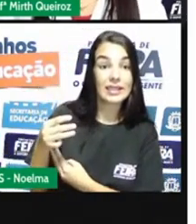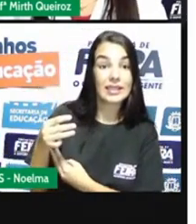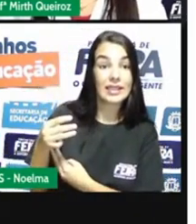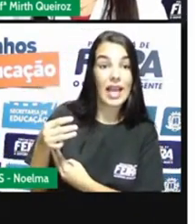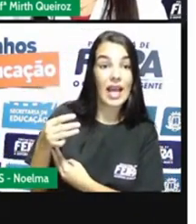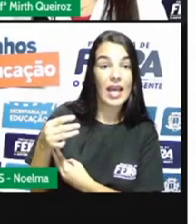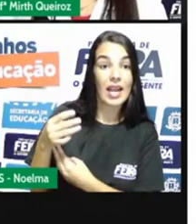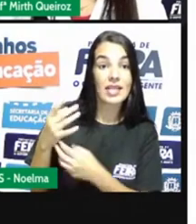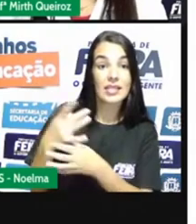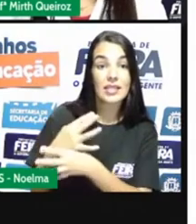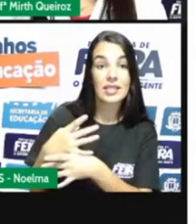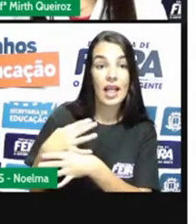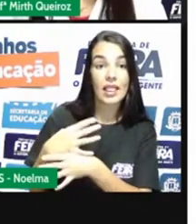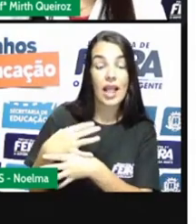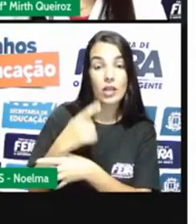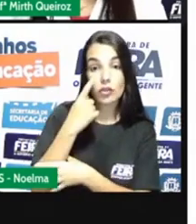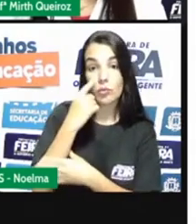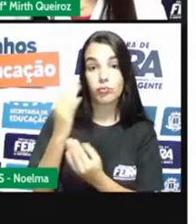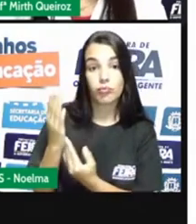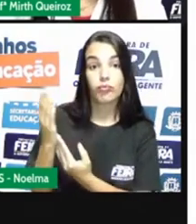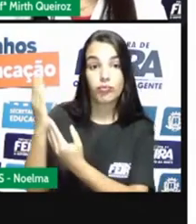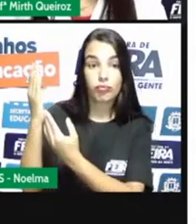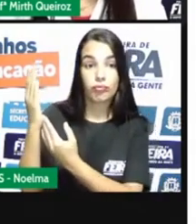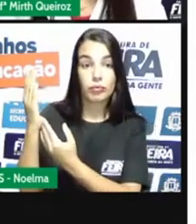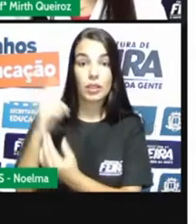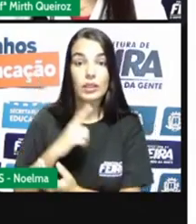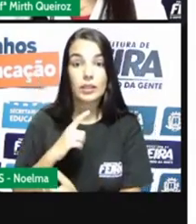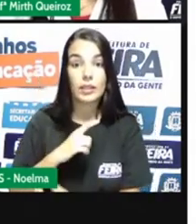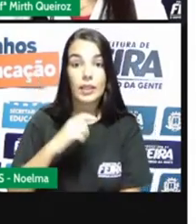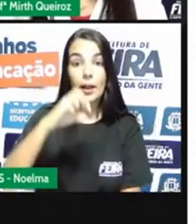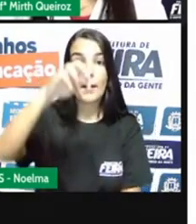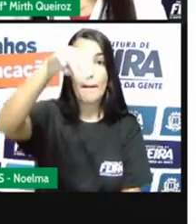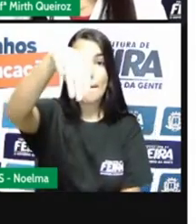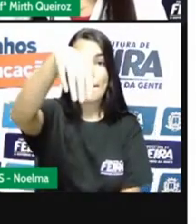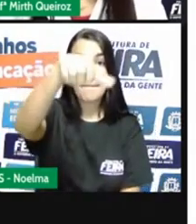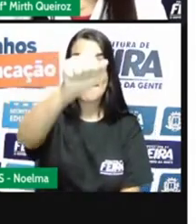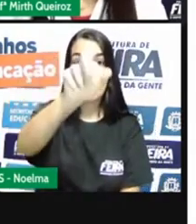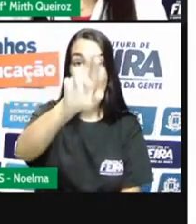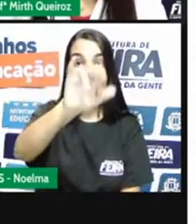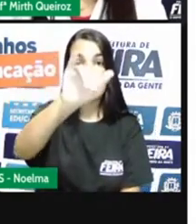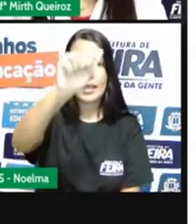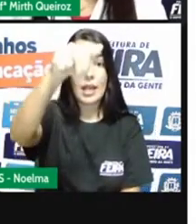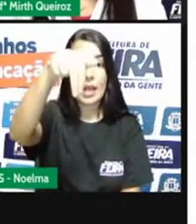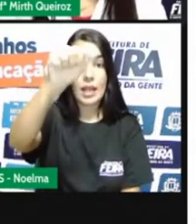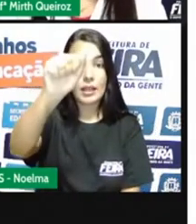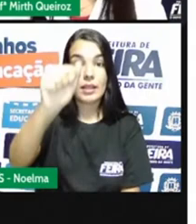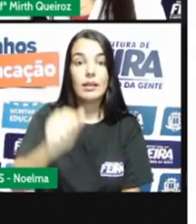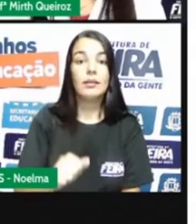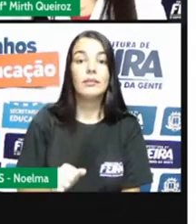onde se encontrou o ouro aí em Minas Gerais.